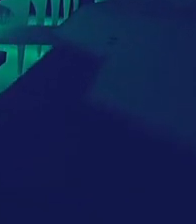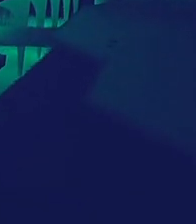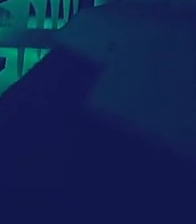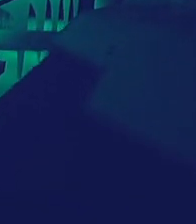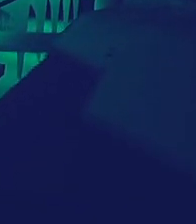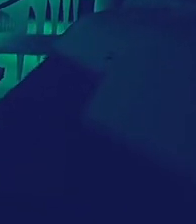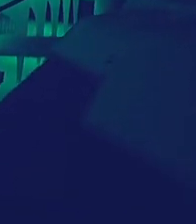Transcrição Legendas por Quintena Coelho